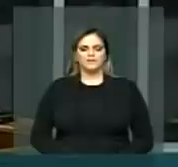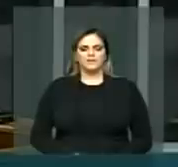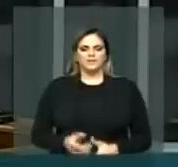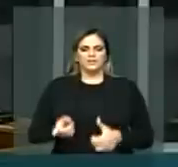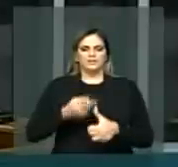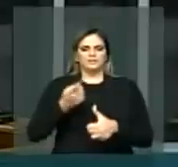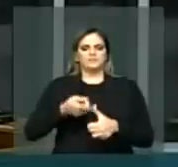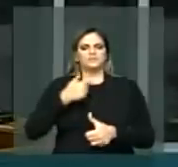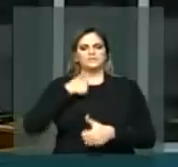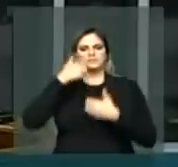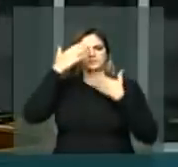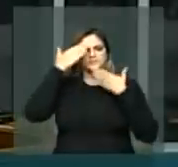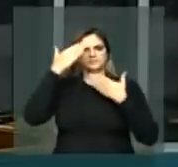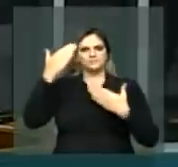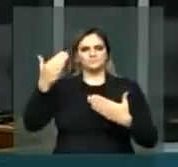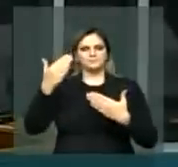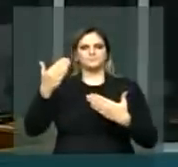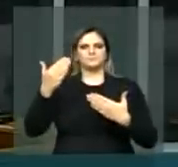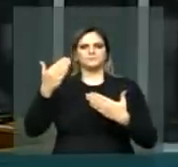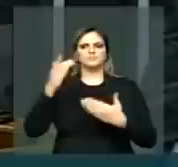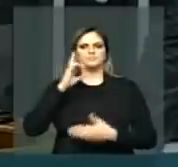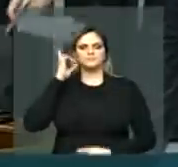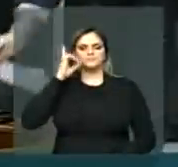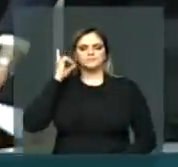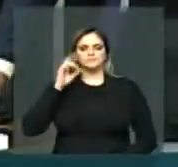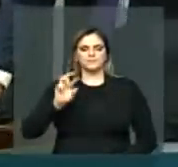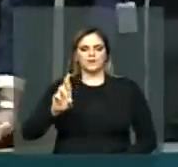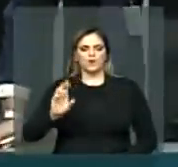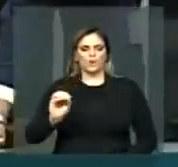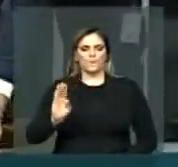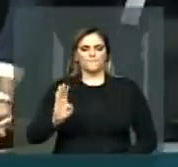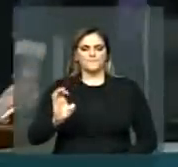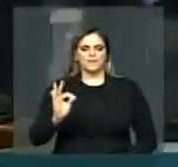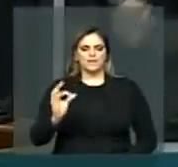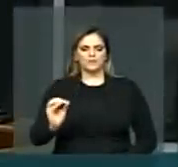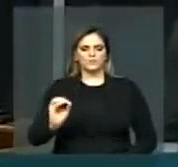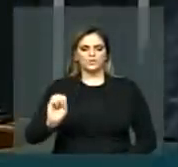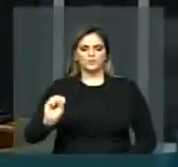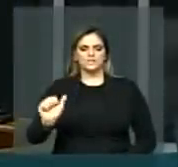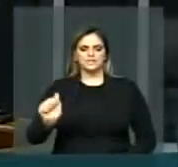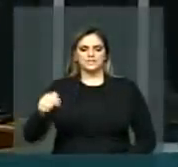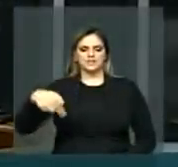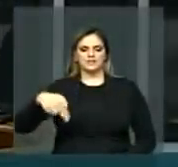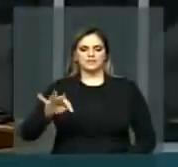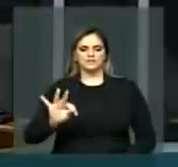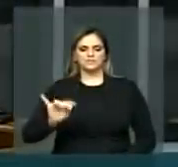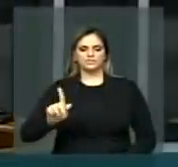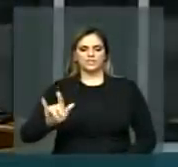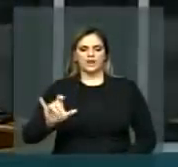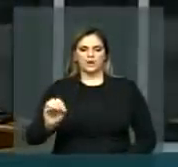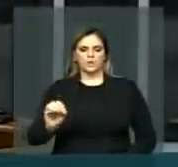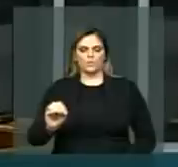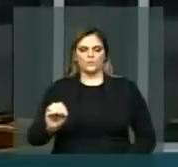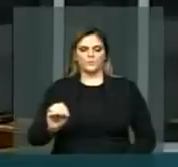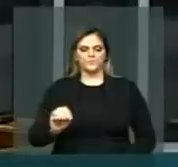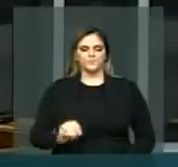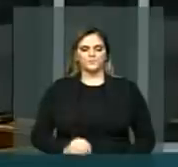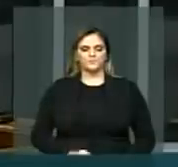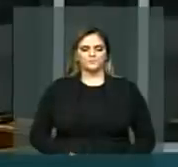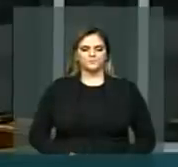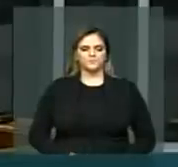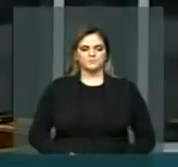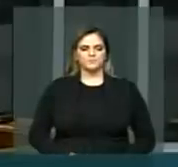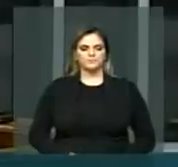agradecer ao ilustre deputado Roberto Santiago, que com a sua